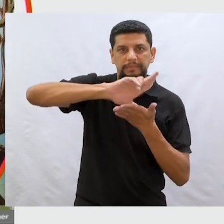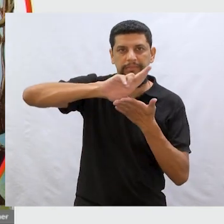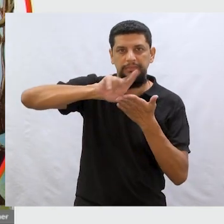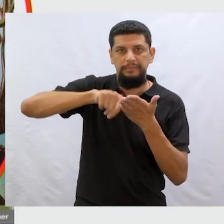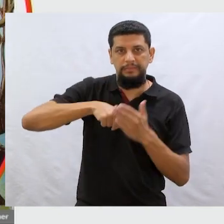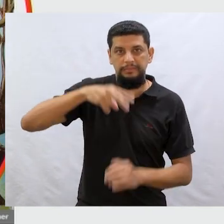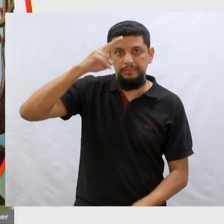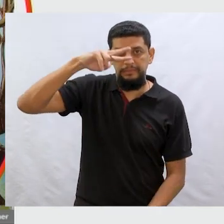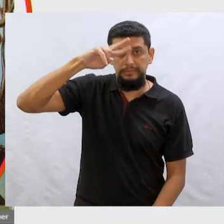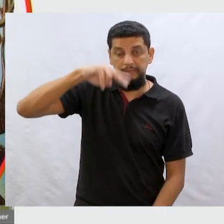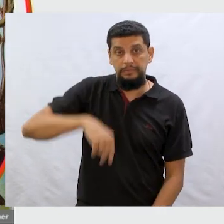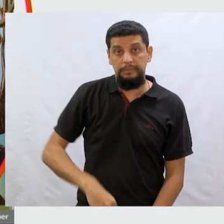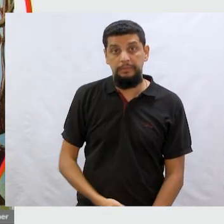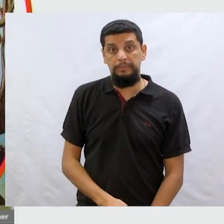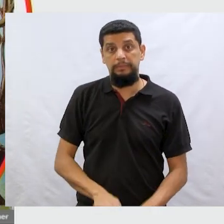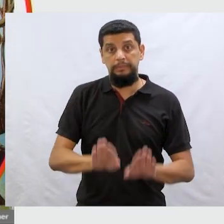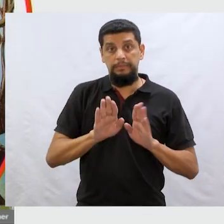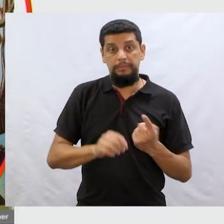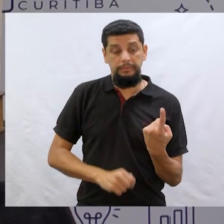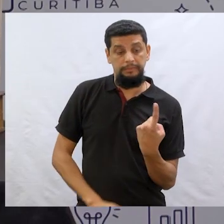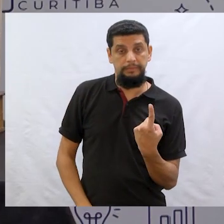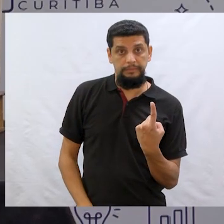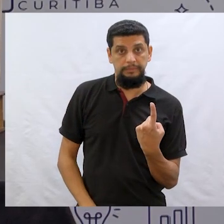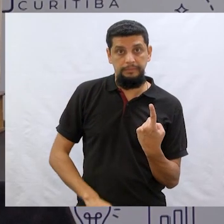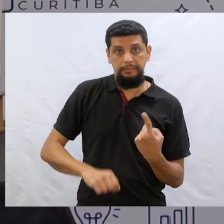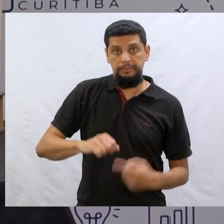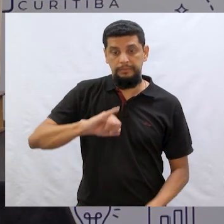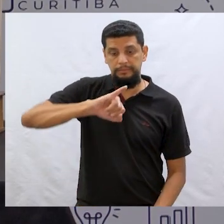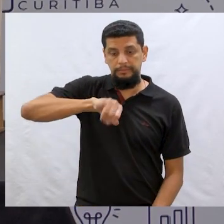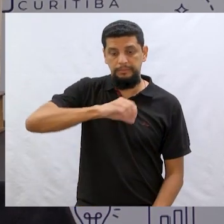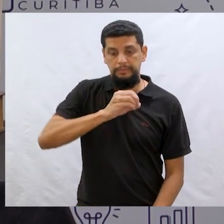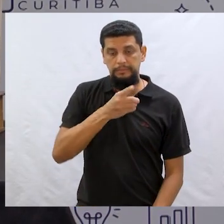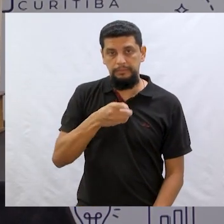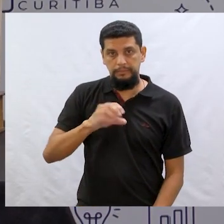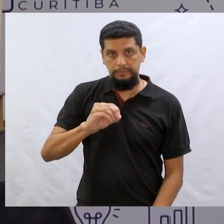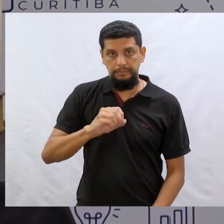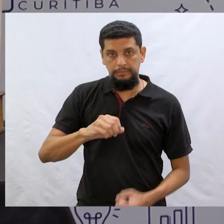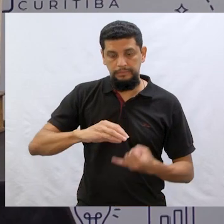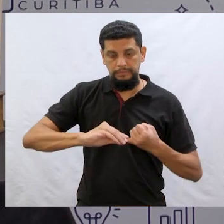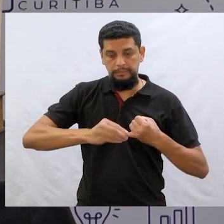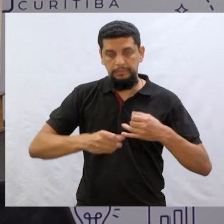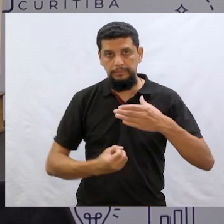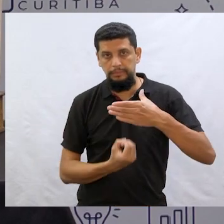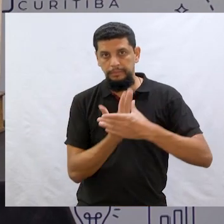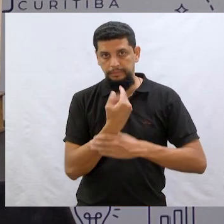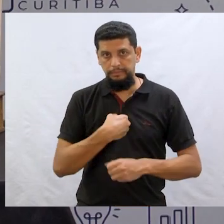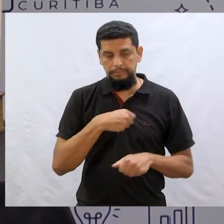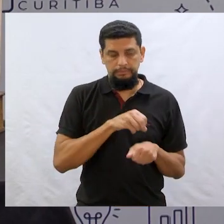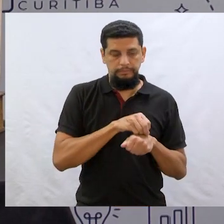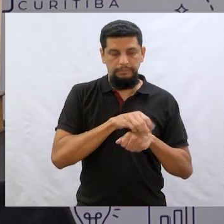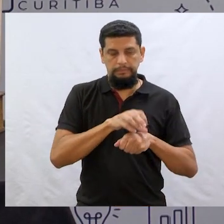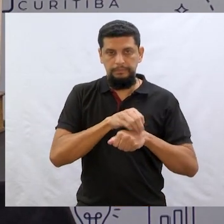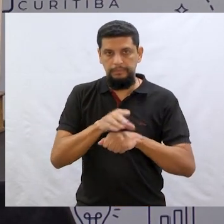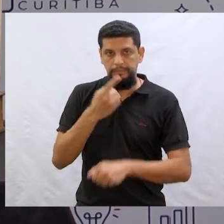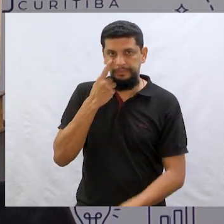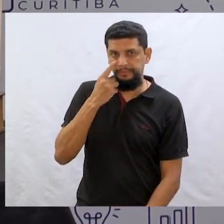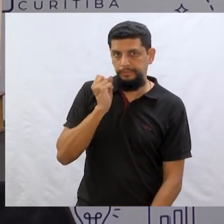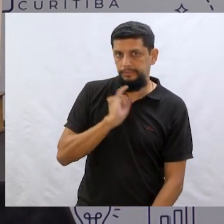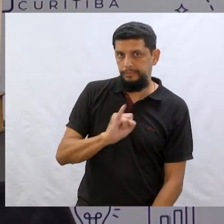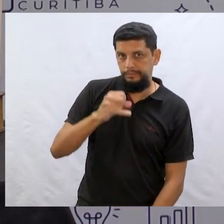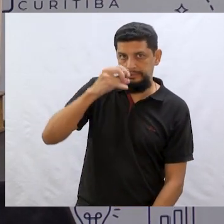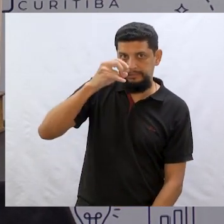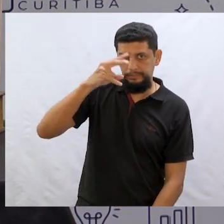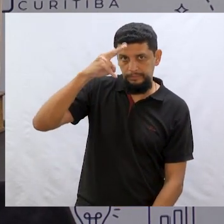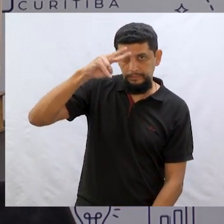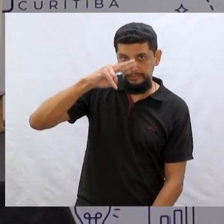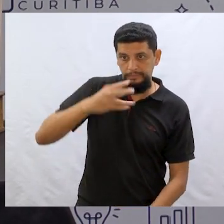histórias falam de gigantes. Mas, uma delas em especial é o João e o Pé de Feijão. Será, ó, estou dando uma dica. Qual vai ser a história de hoje,